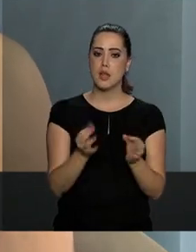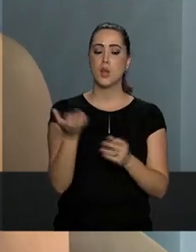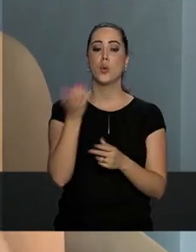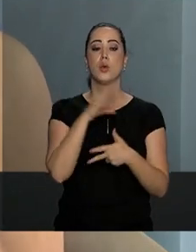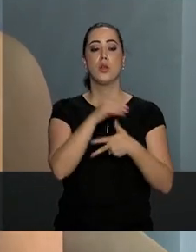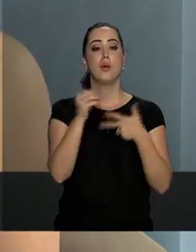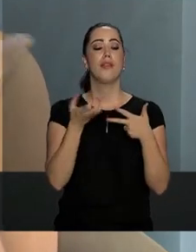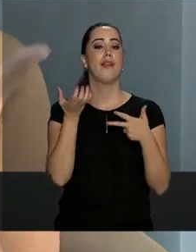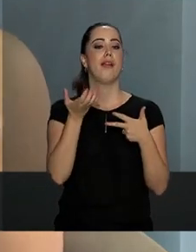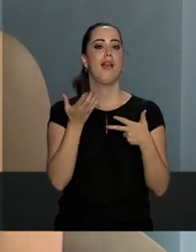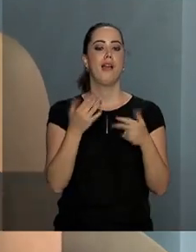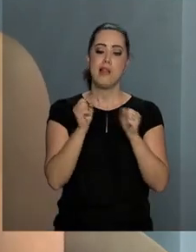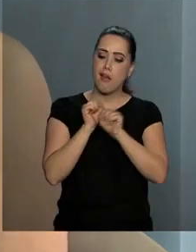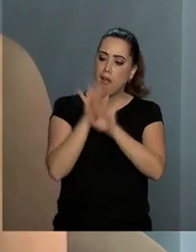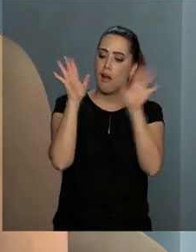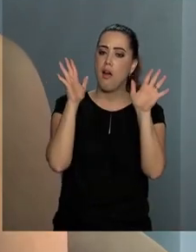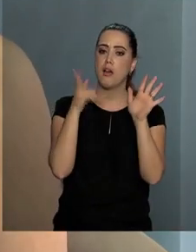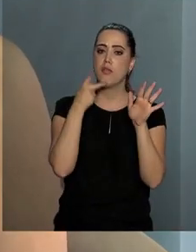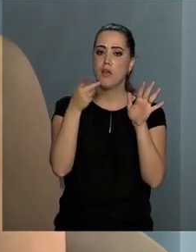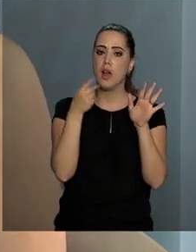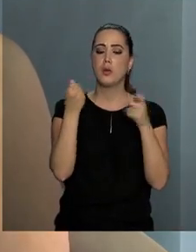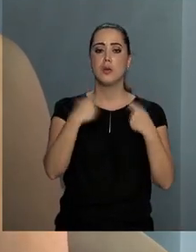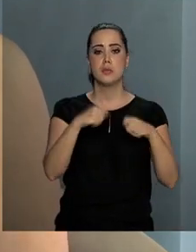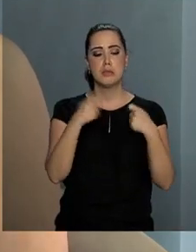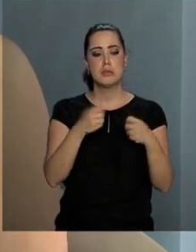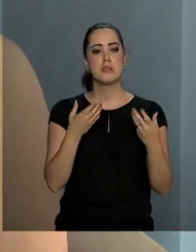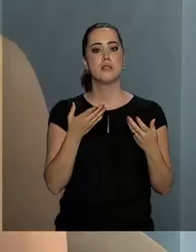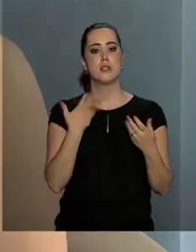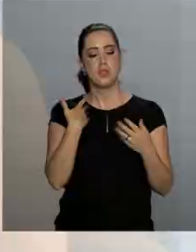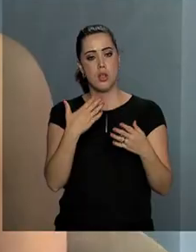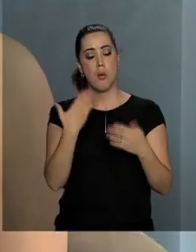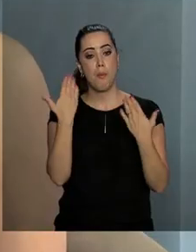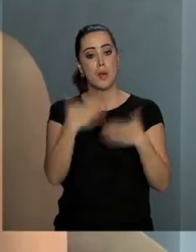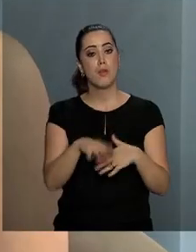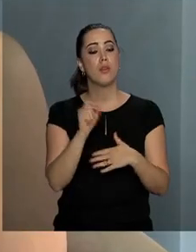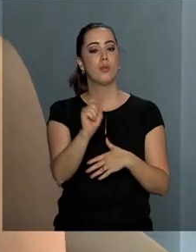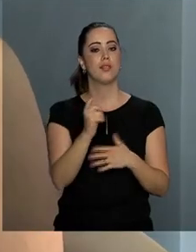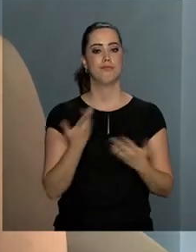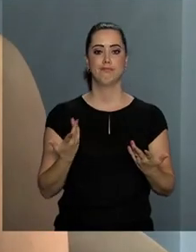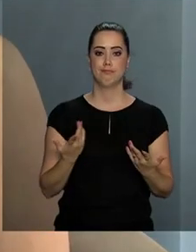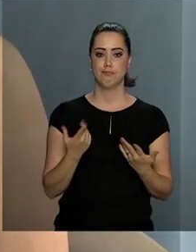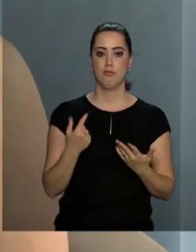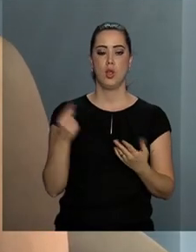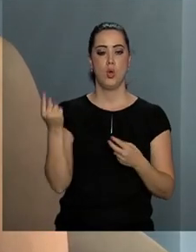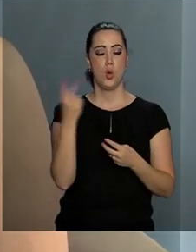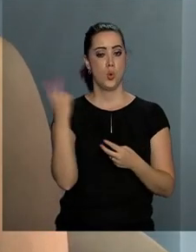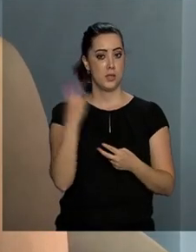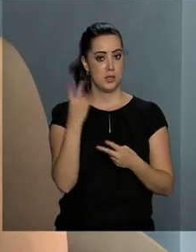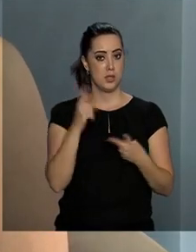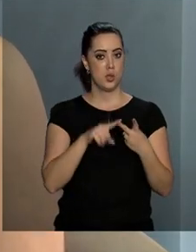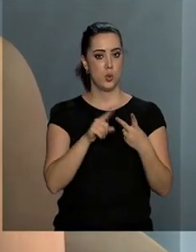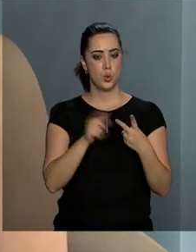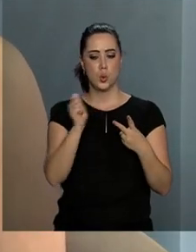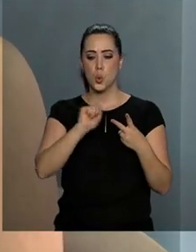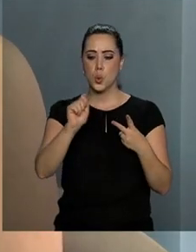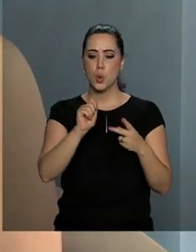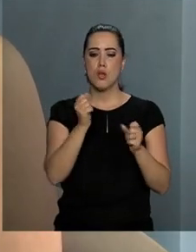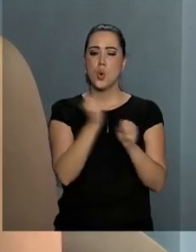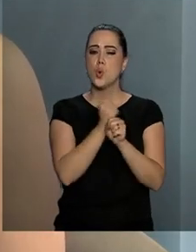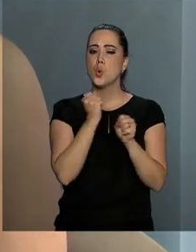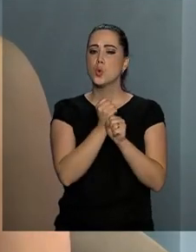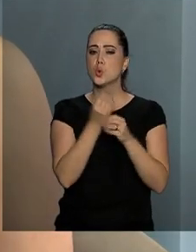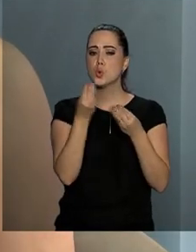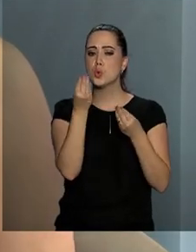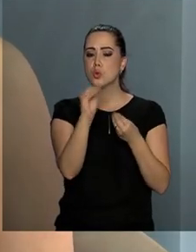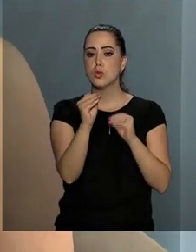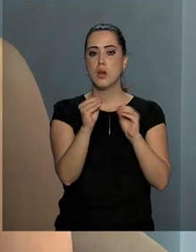pede. O Enem é muito claro quanto às suas competências e habilidades na redação. O segundo passo é a construção de um repertório. O Enem exige um